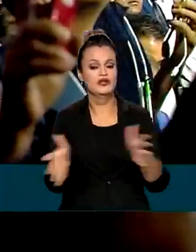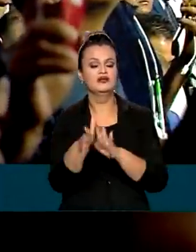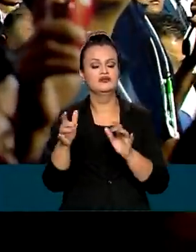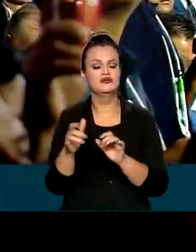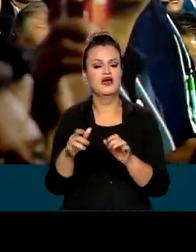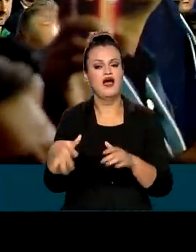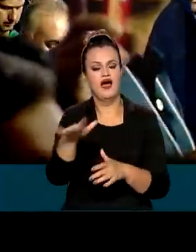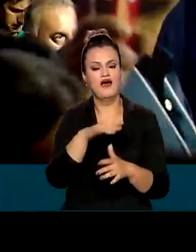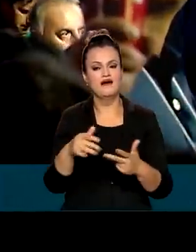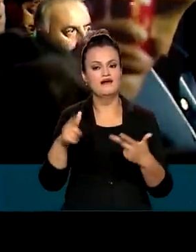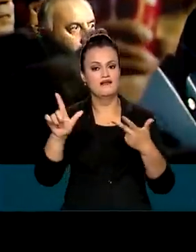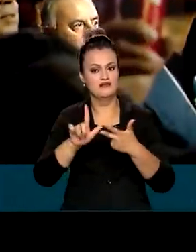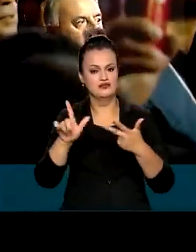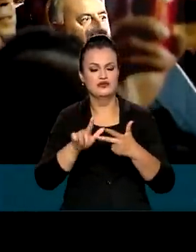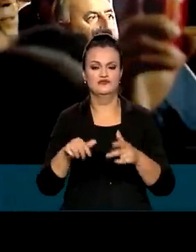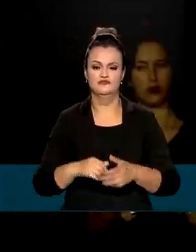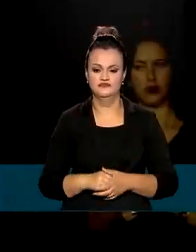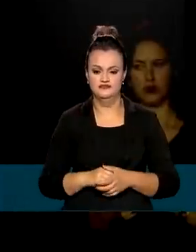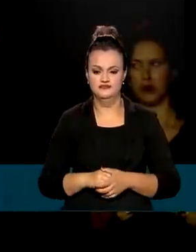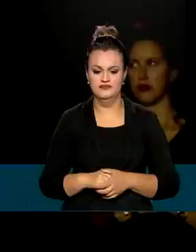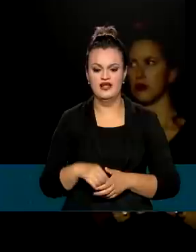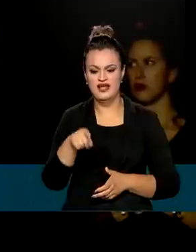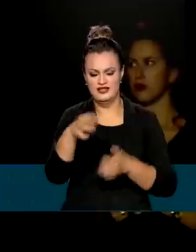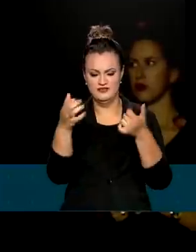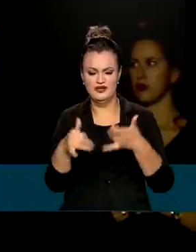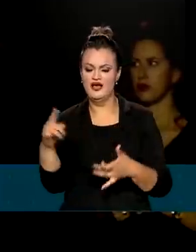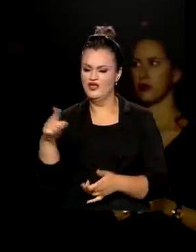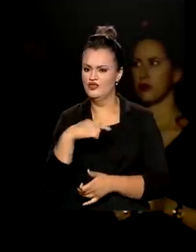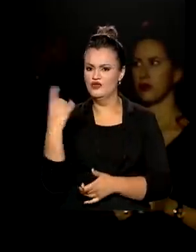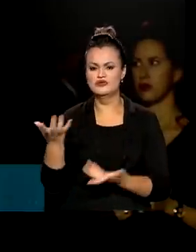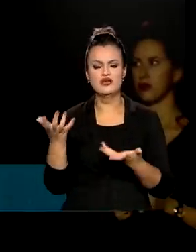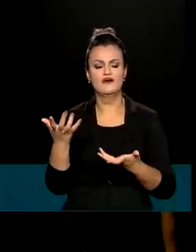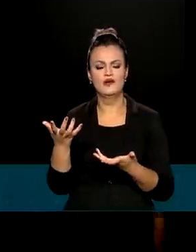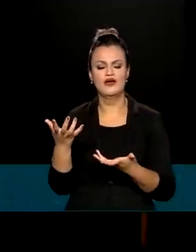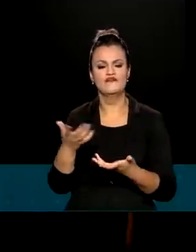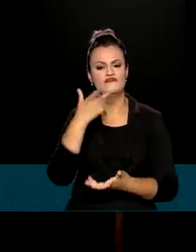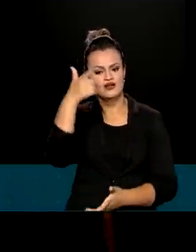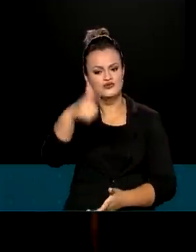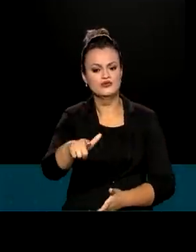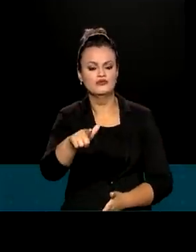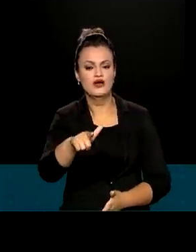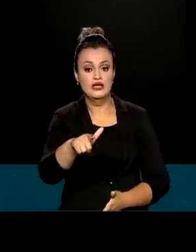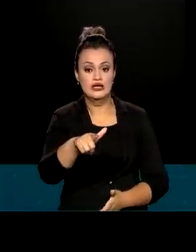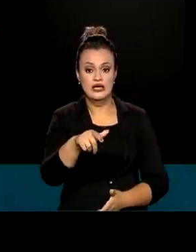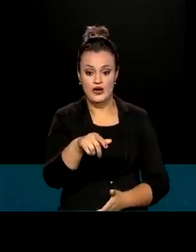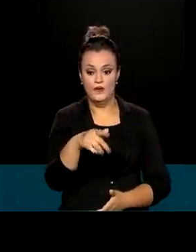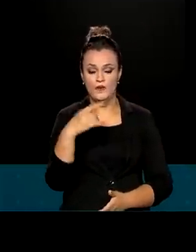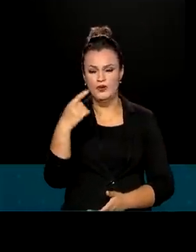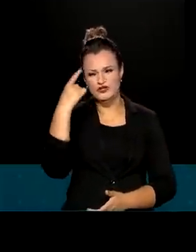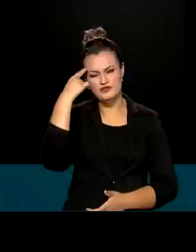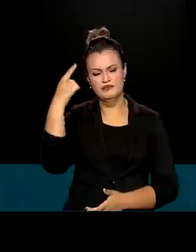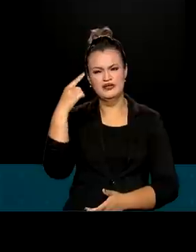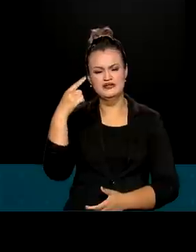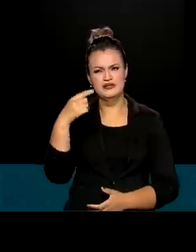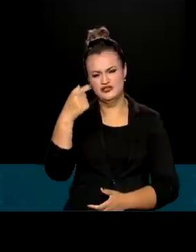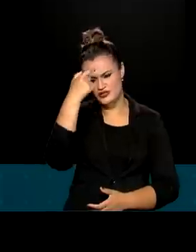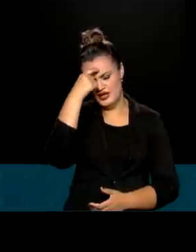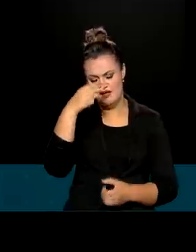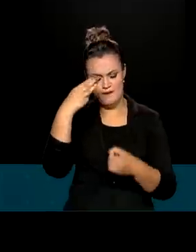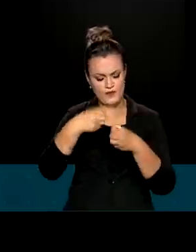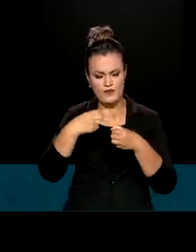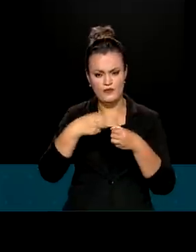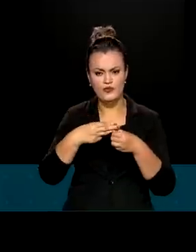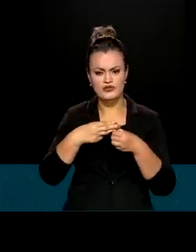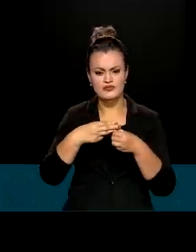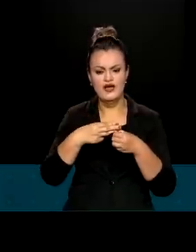do poder legislativo municipal. Nós queremos reforçar que, quando se fala em municipalismo nesse país,